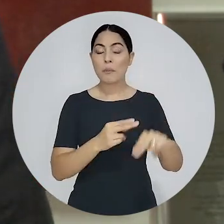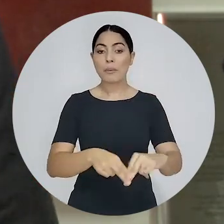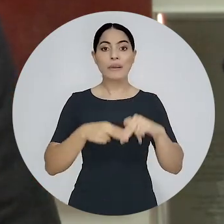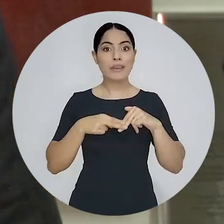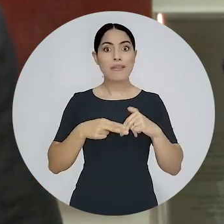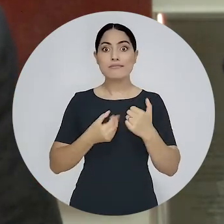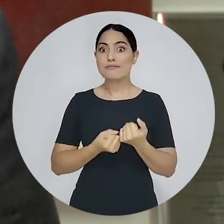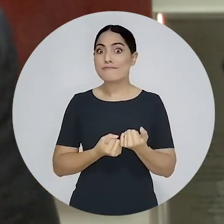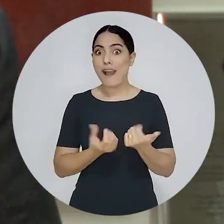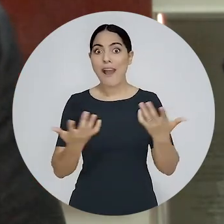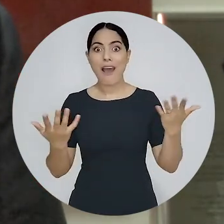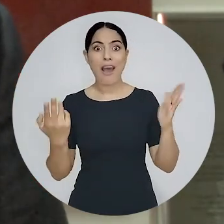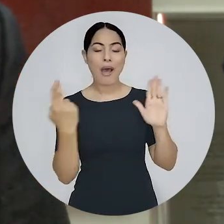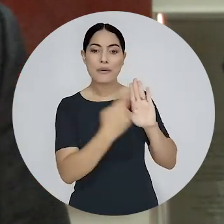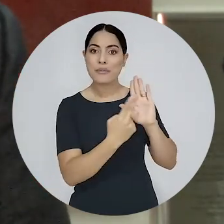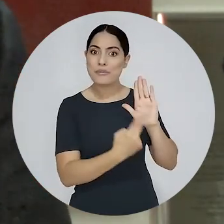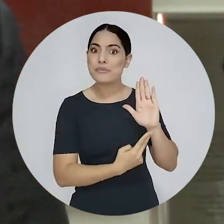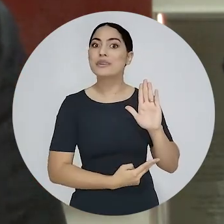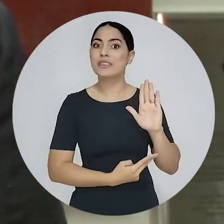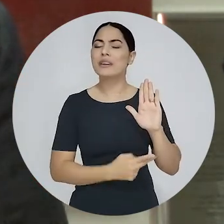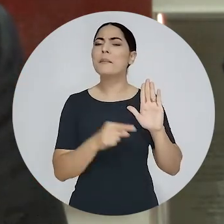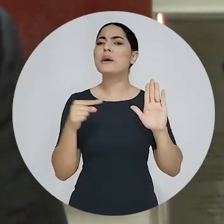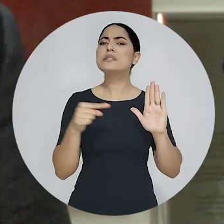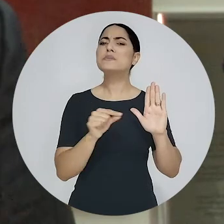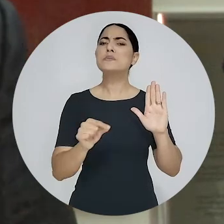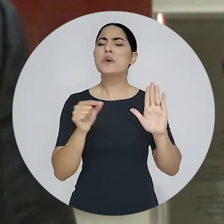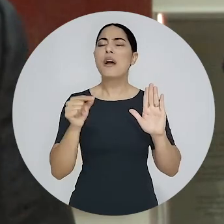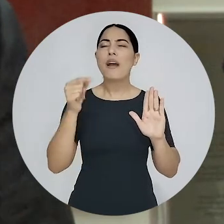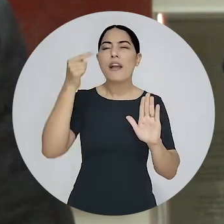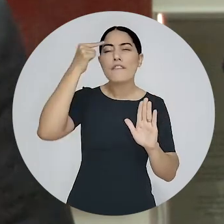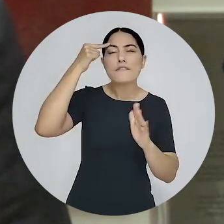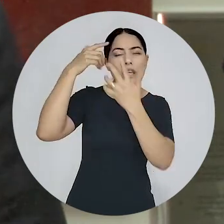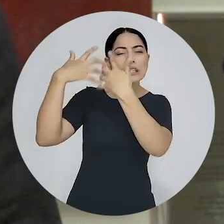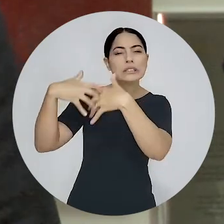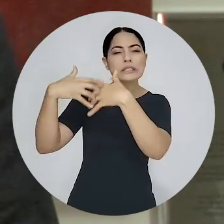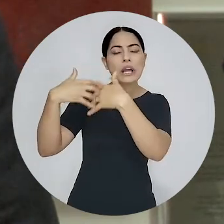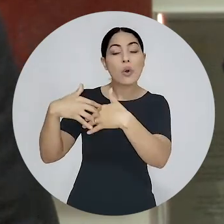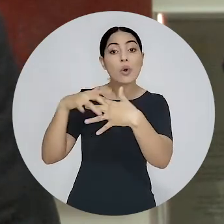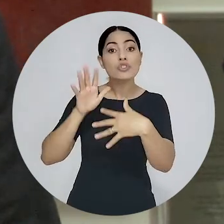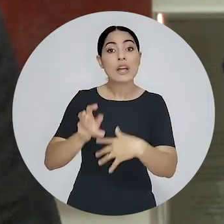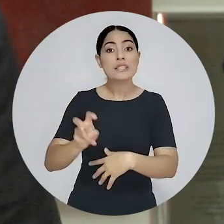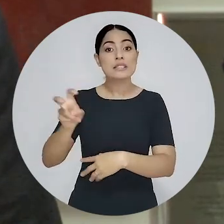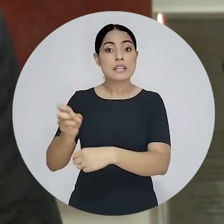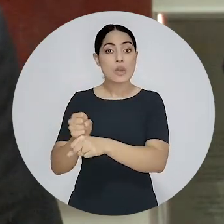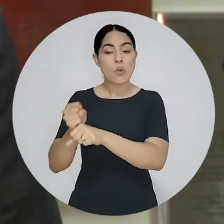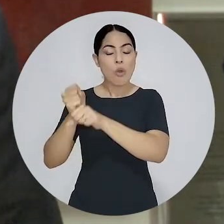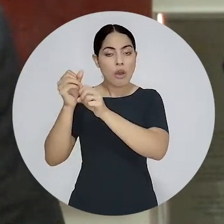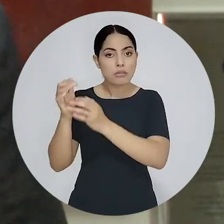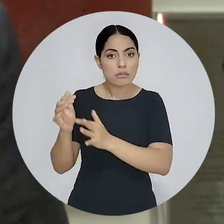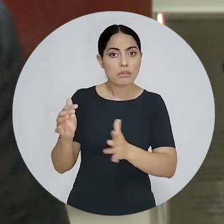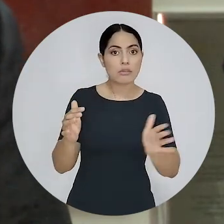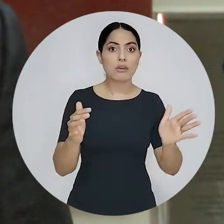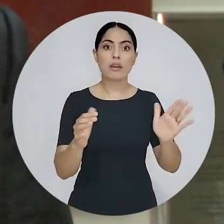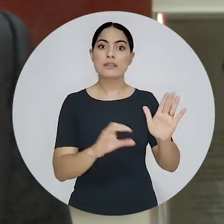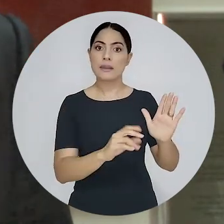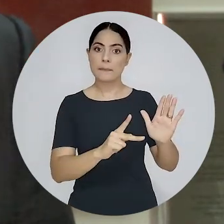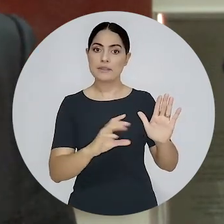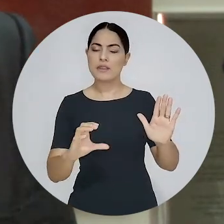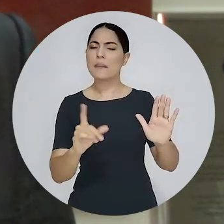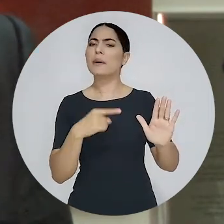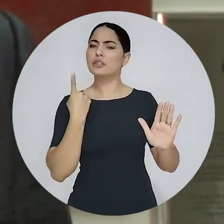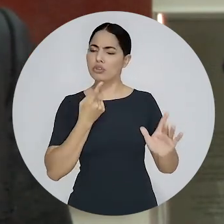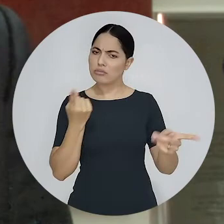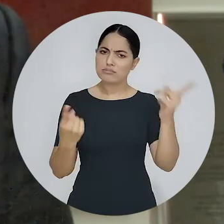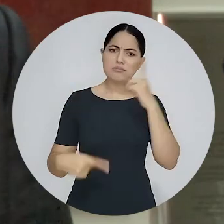porque são muitos, uma obra que traz as primeiras reflexões destes cinco anos de Código de Processo Civil. Ou seja, nós temos